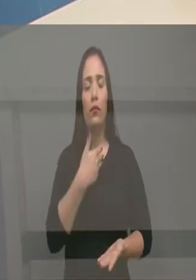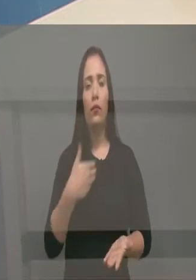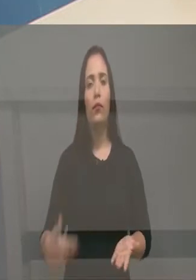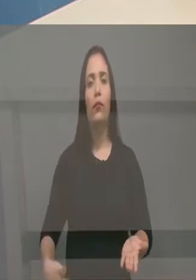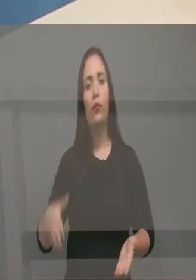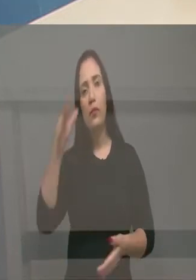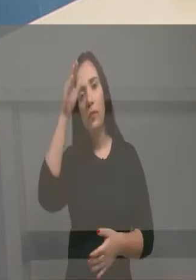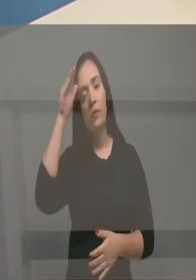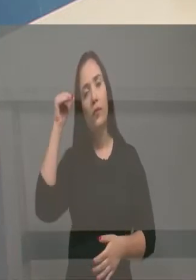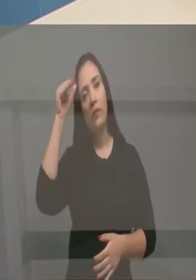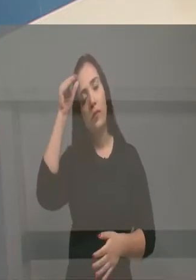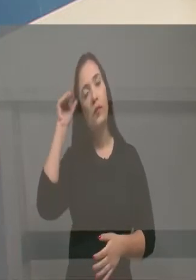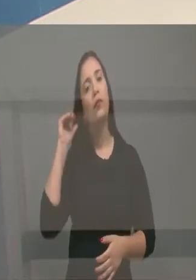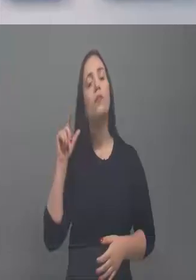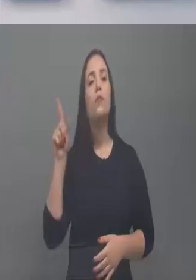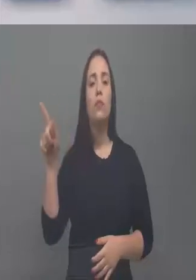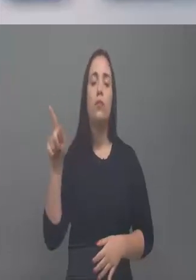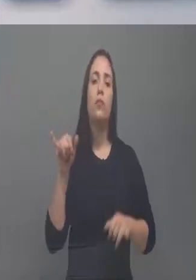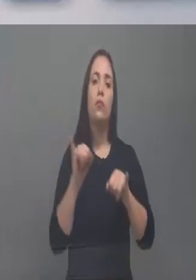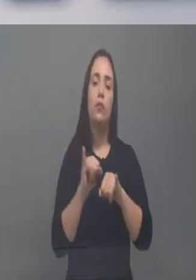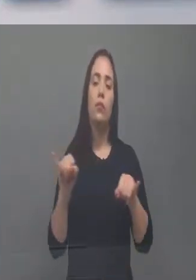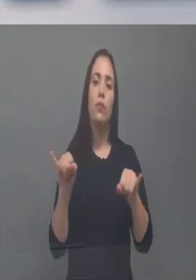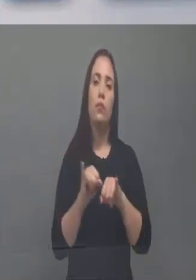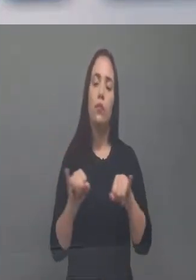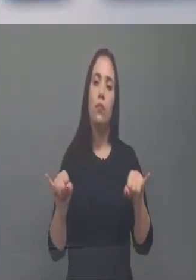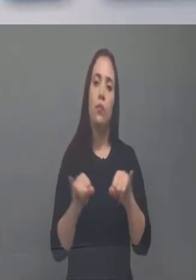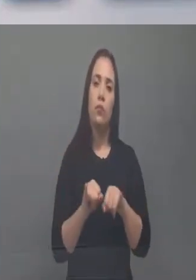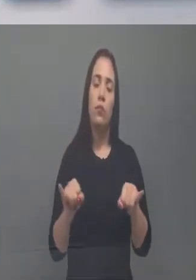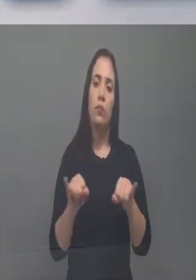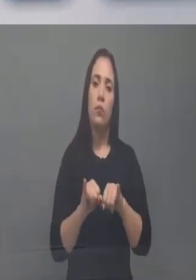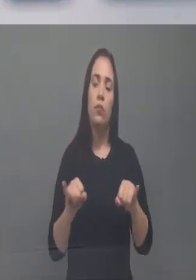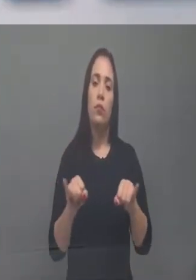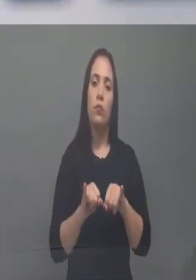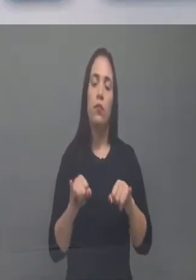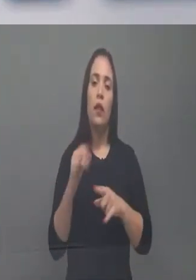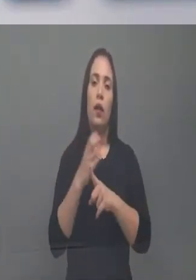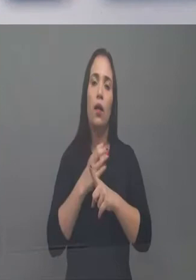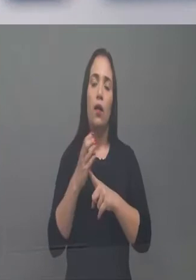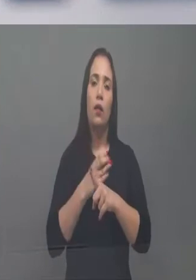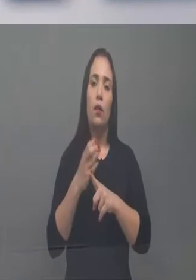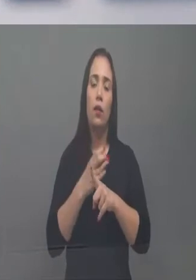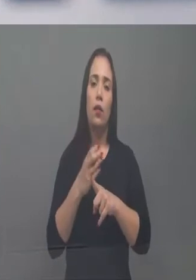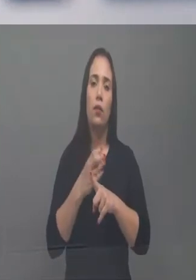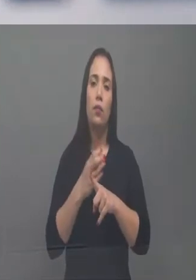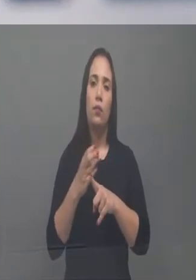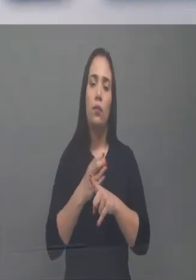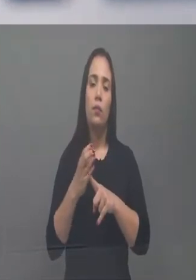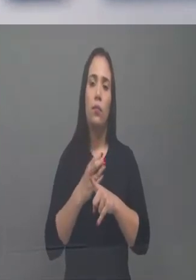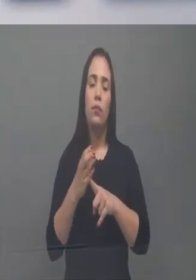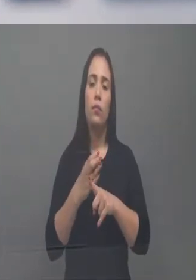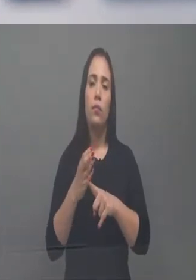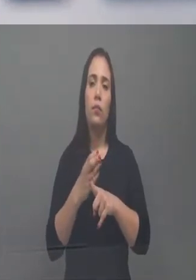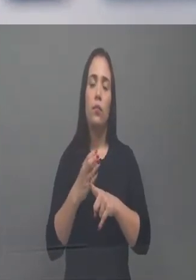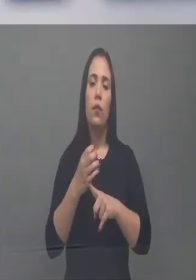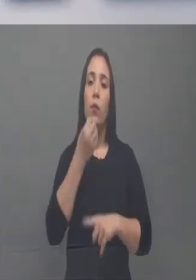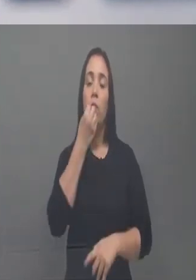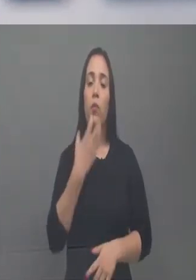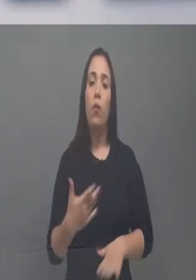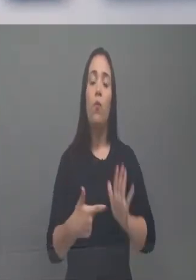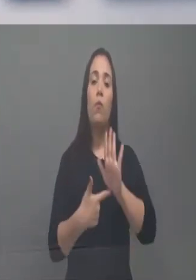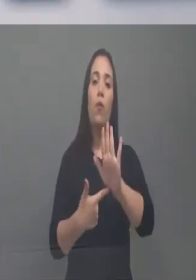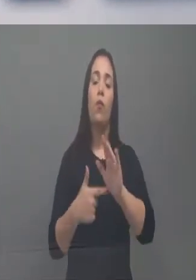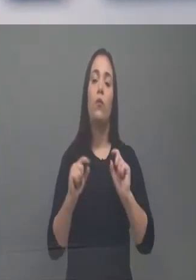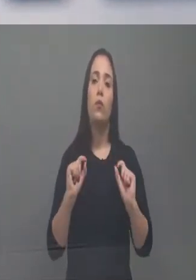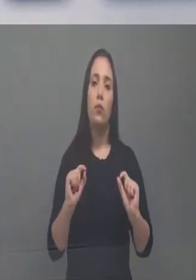Camilo foi lá e disse que era o primeiro Queremos Deus já no calendário oficial do Estado. Isso é bom porque